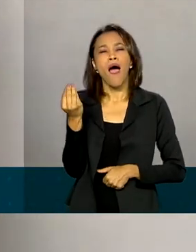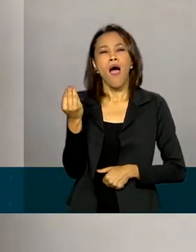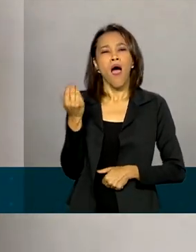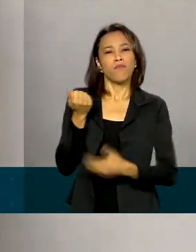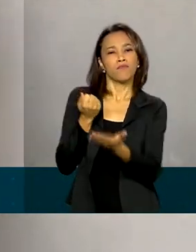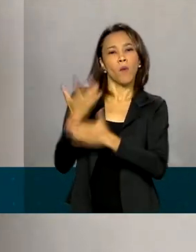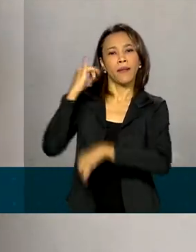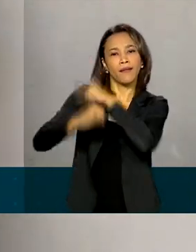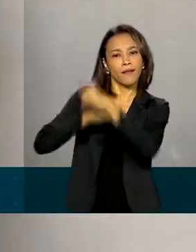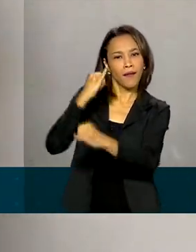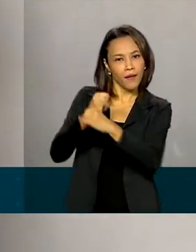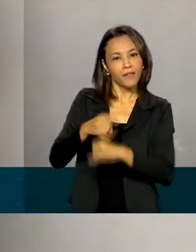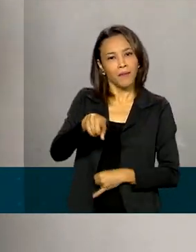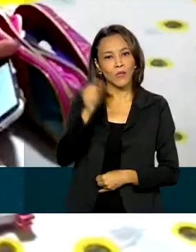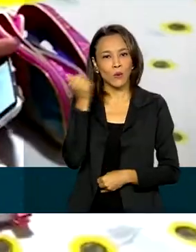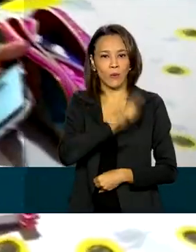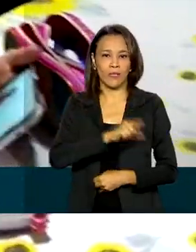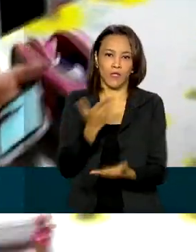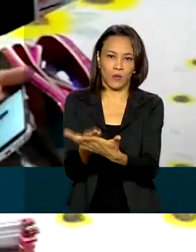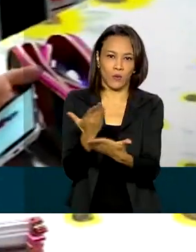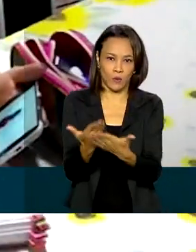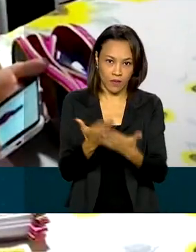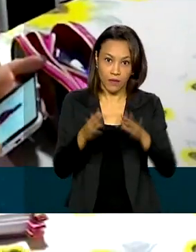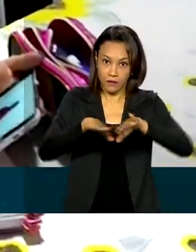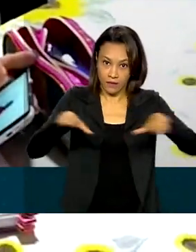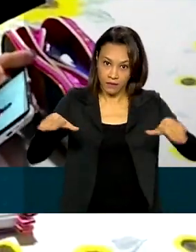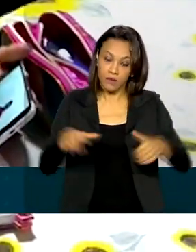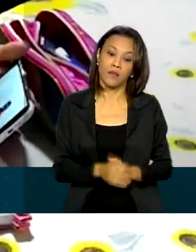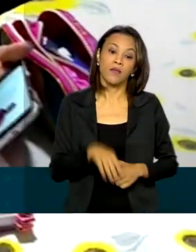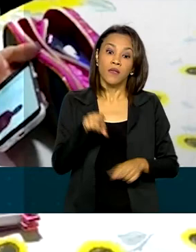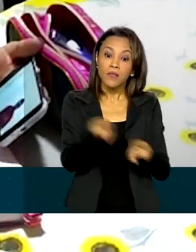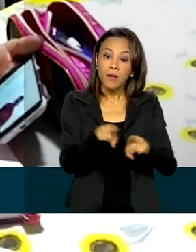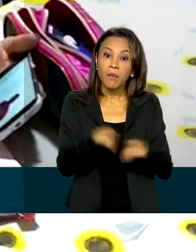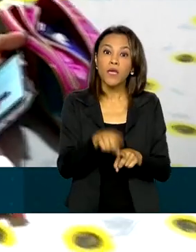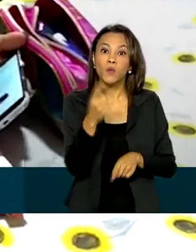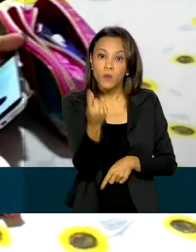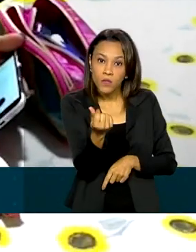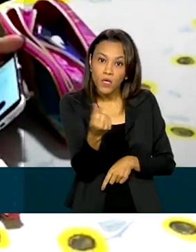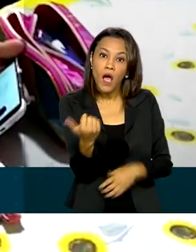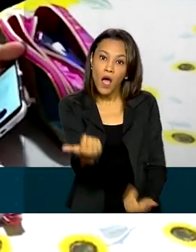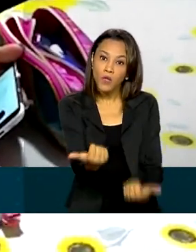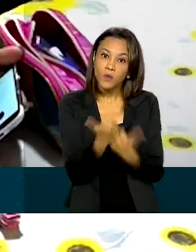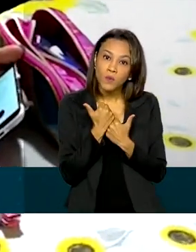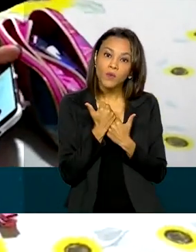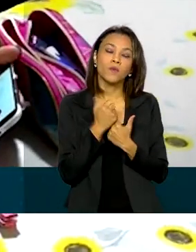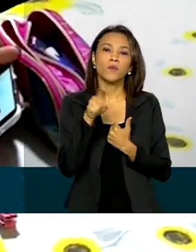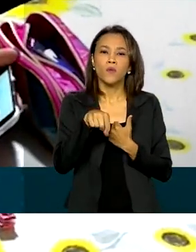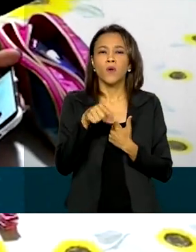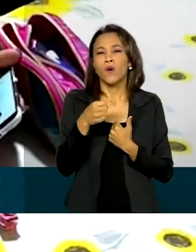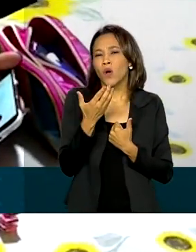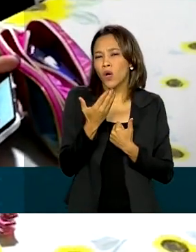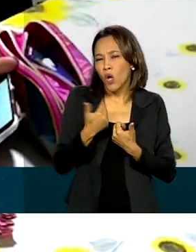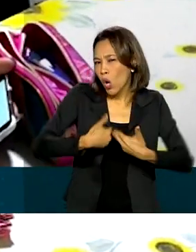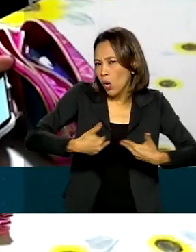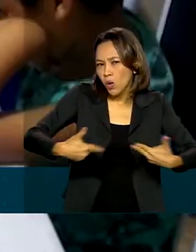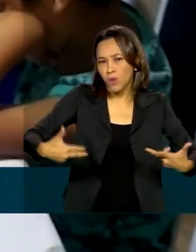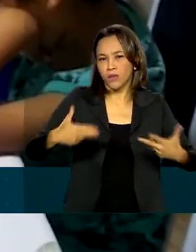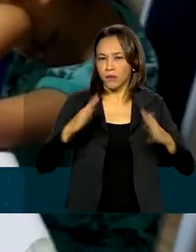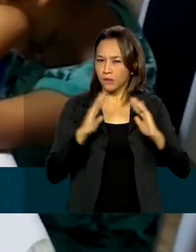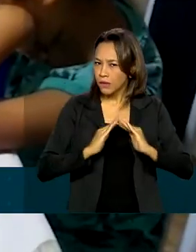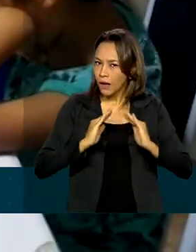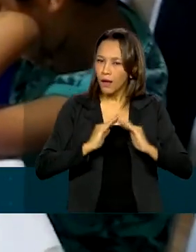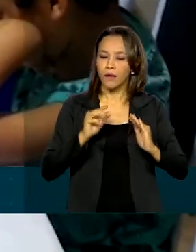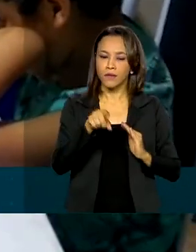para eles poderem ter um estudo melhor. O dinheiro do benefício também serviu para as despesas básicas da família. Por nove